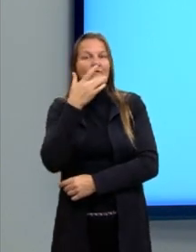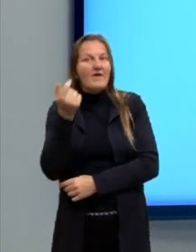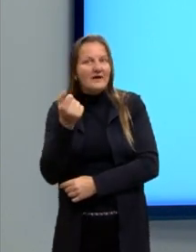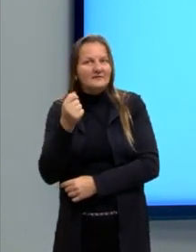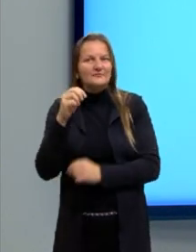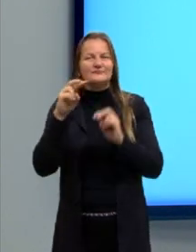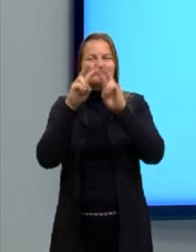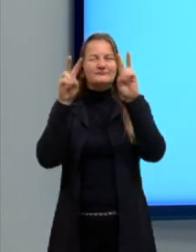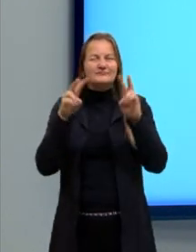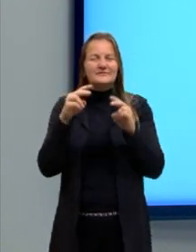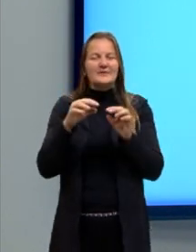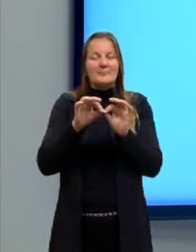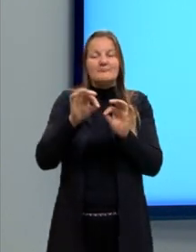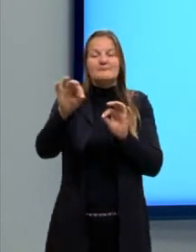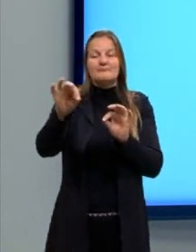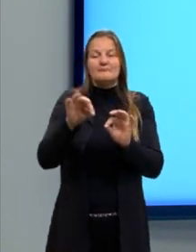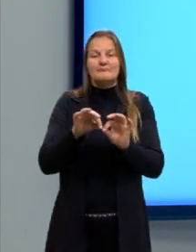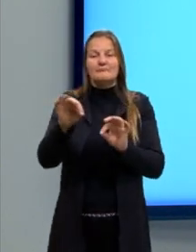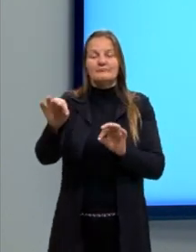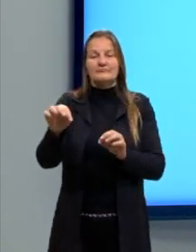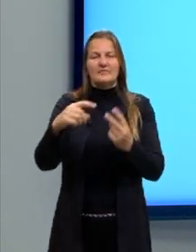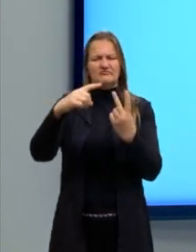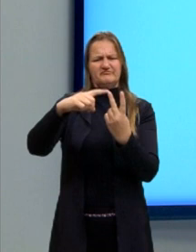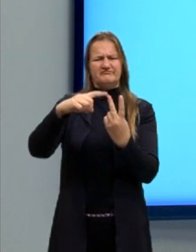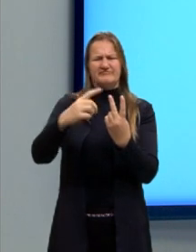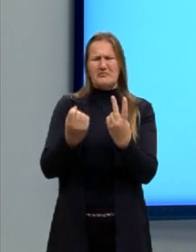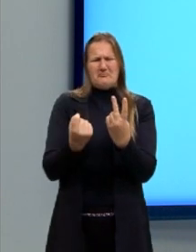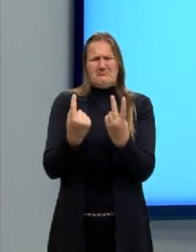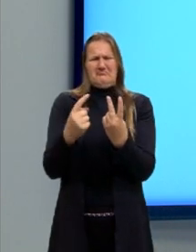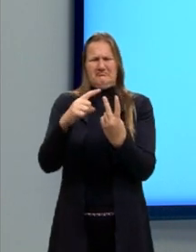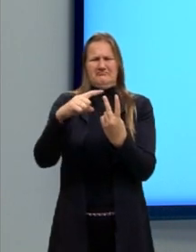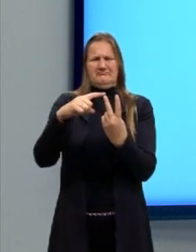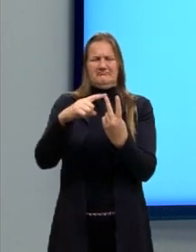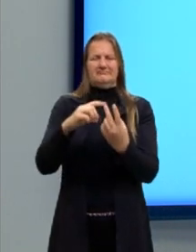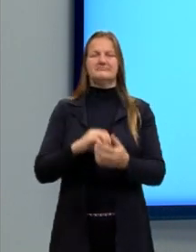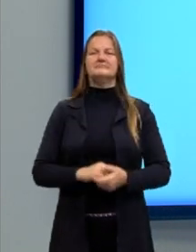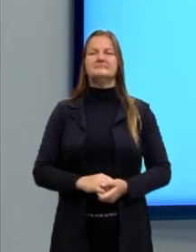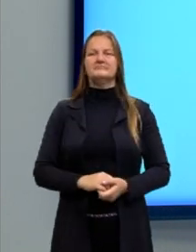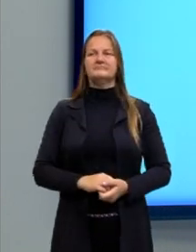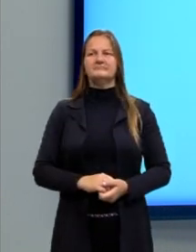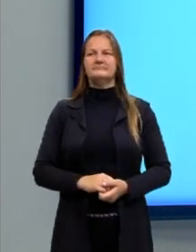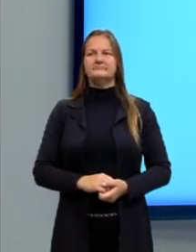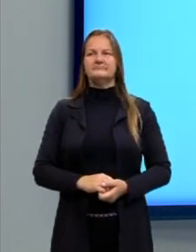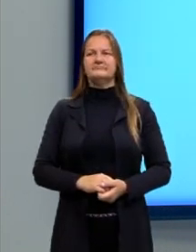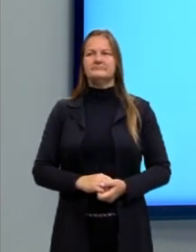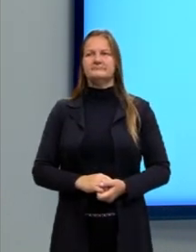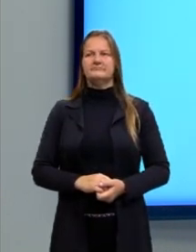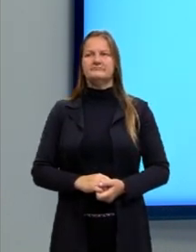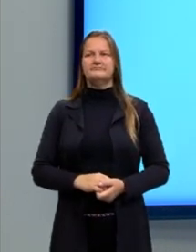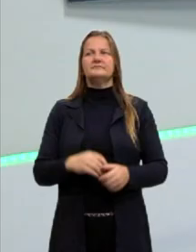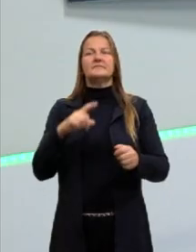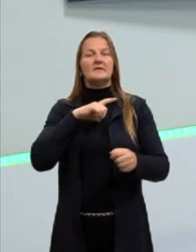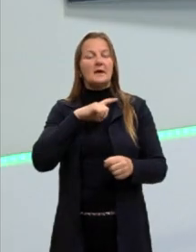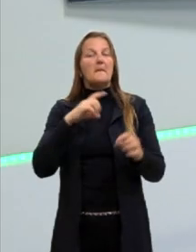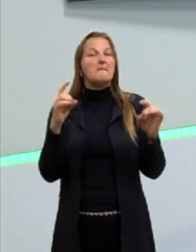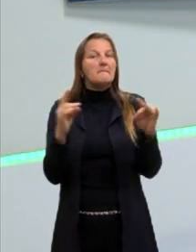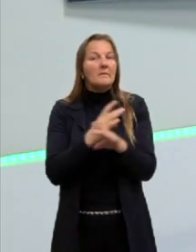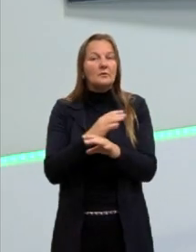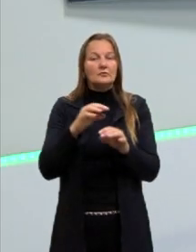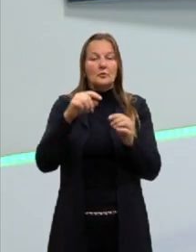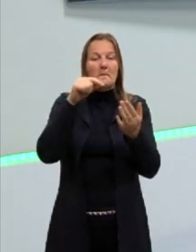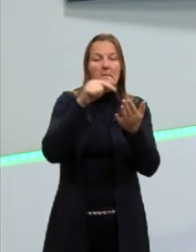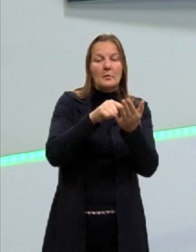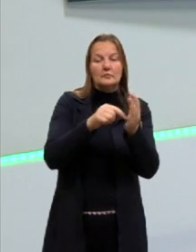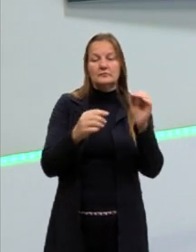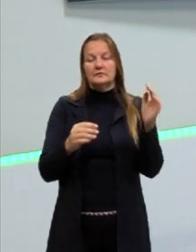visualizar do que quando nós temos uma raiz que não é exata. Essa seria, então, a distância entre o ponto